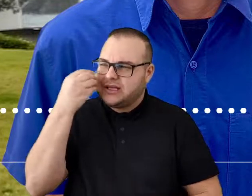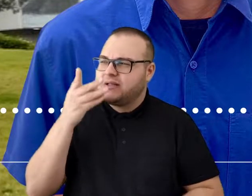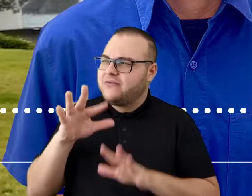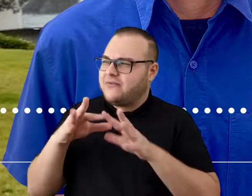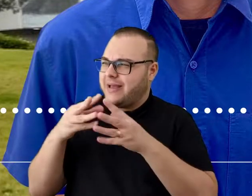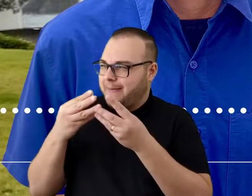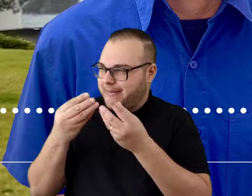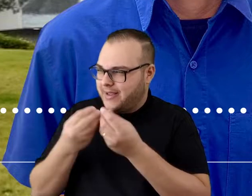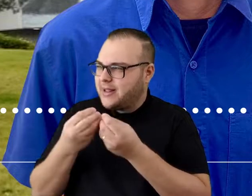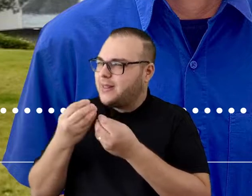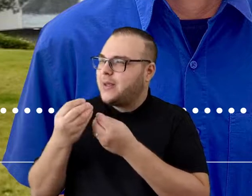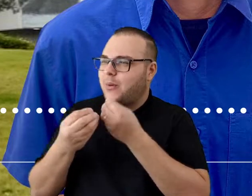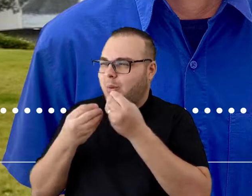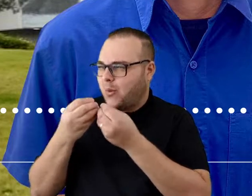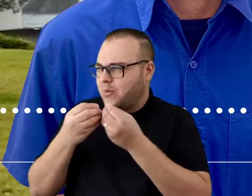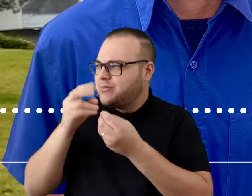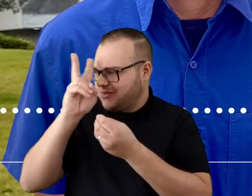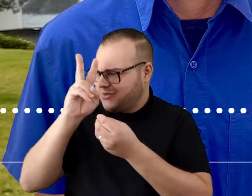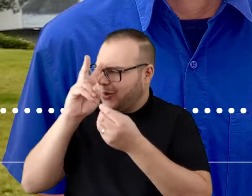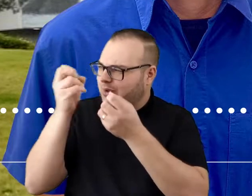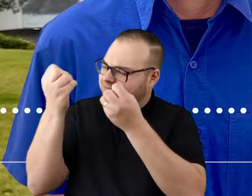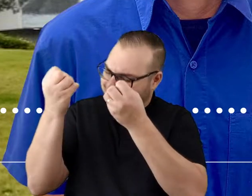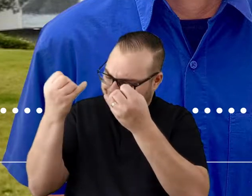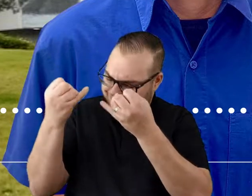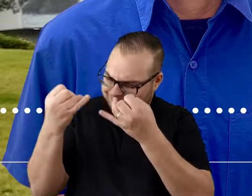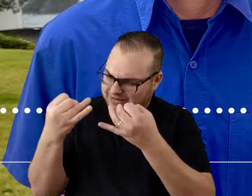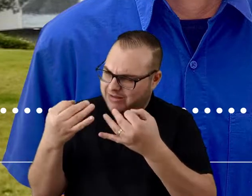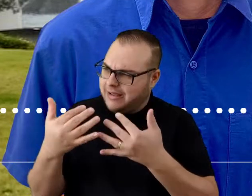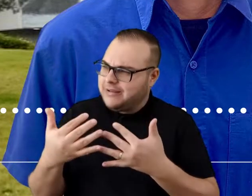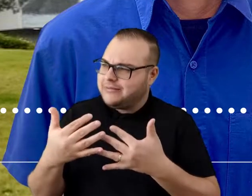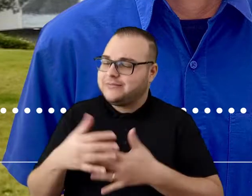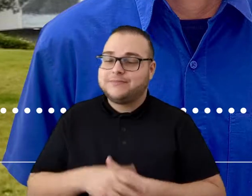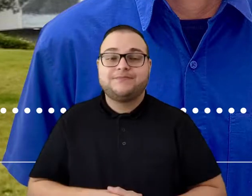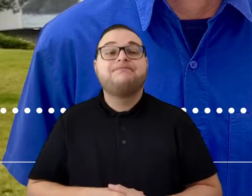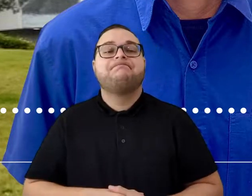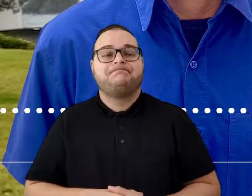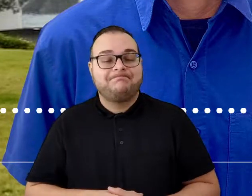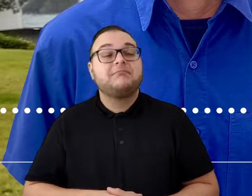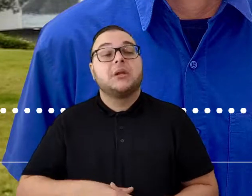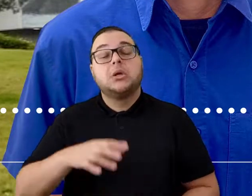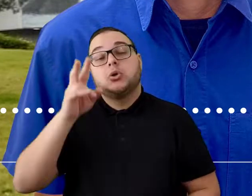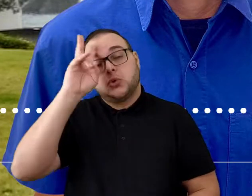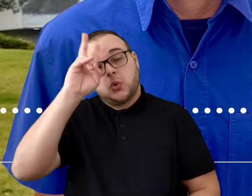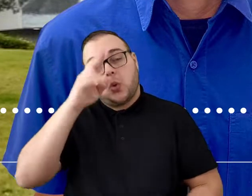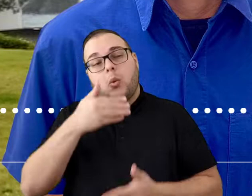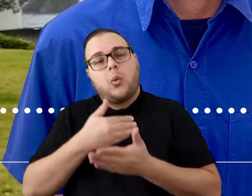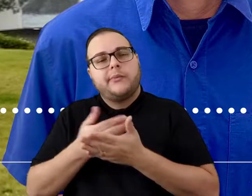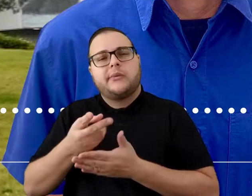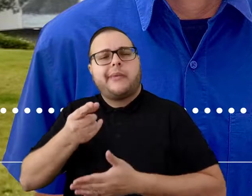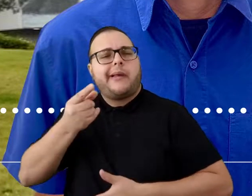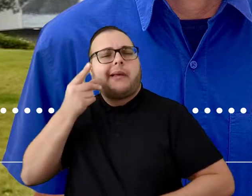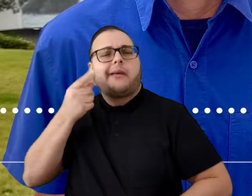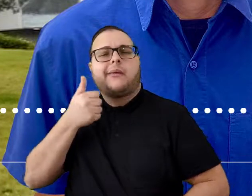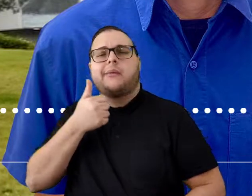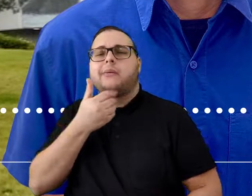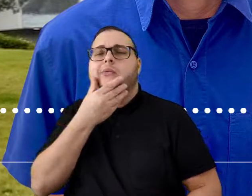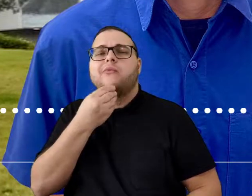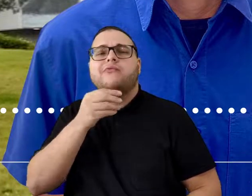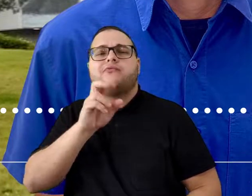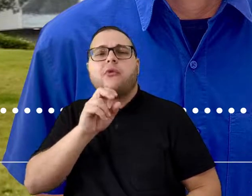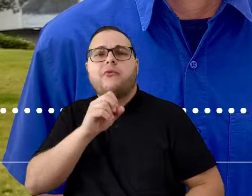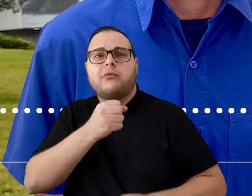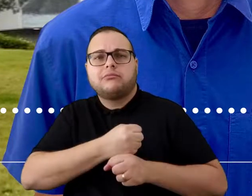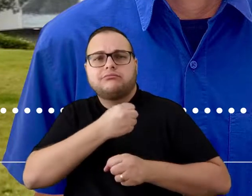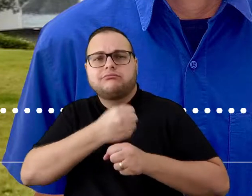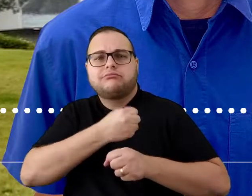é coisa de família, né? Conta um pouco para a gente como é essa relação. A história começou com o meu avô, né? Quando ele participou